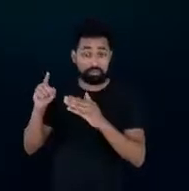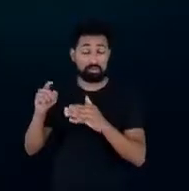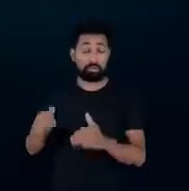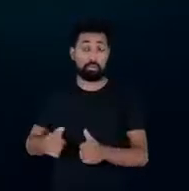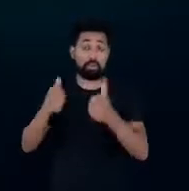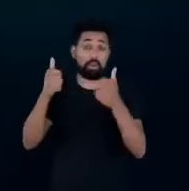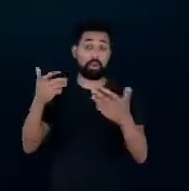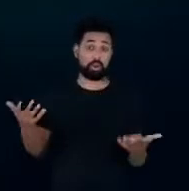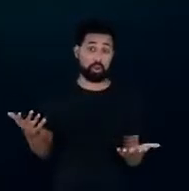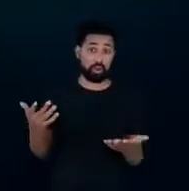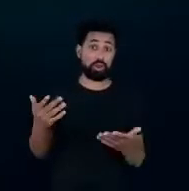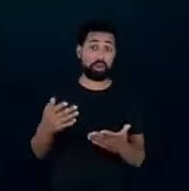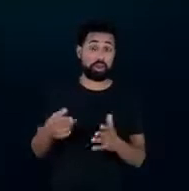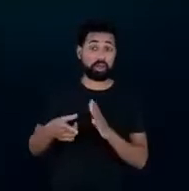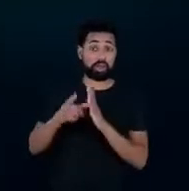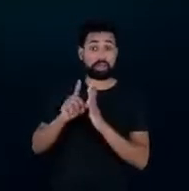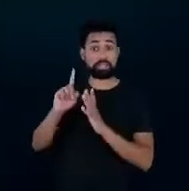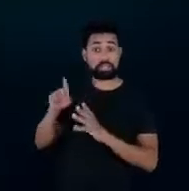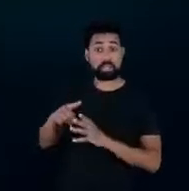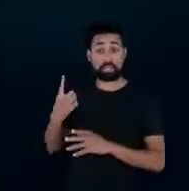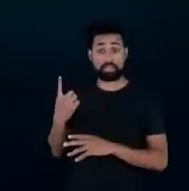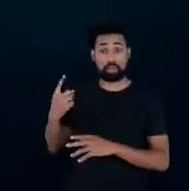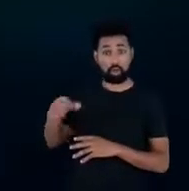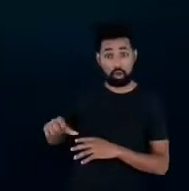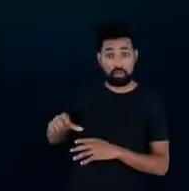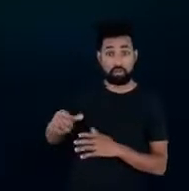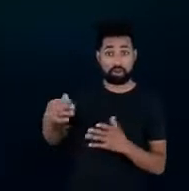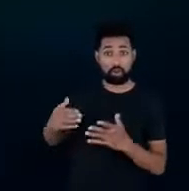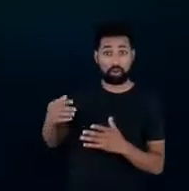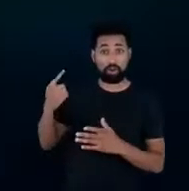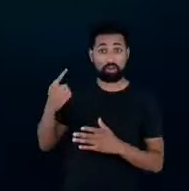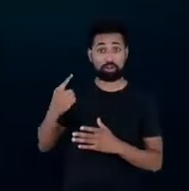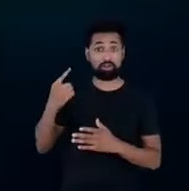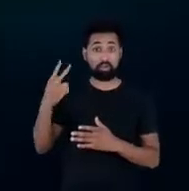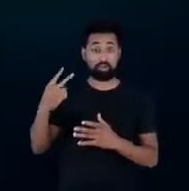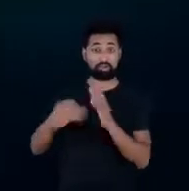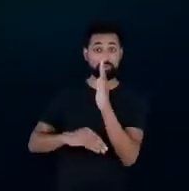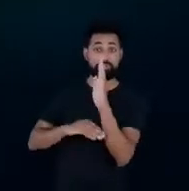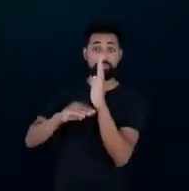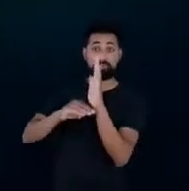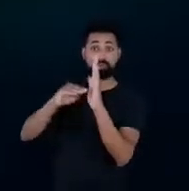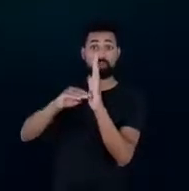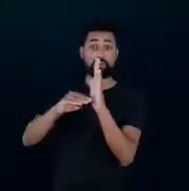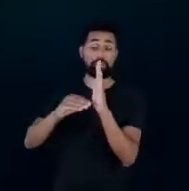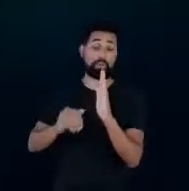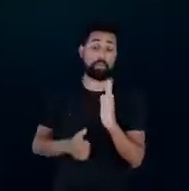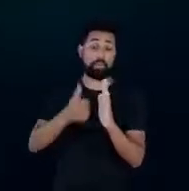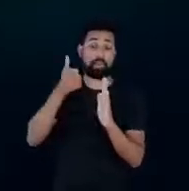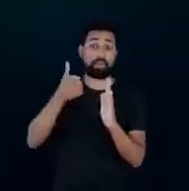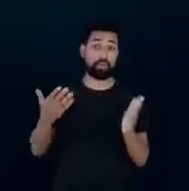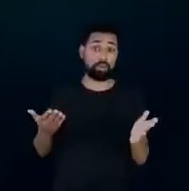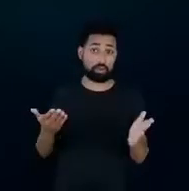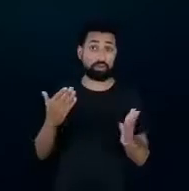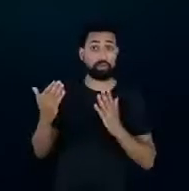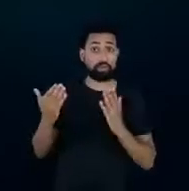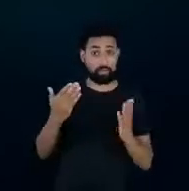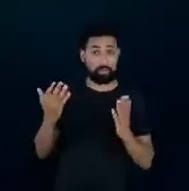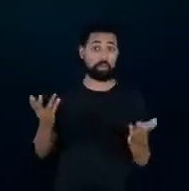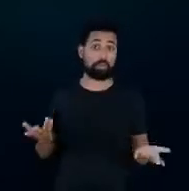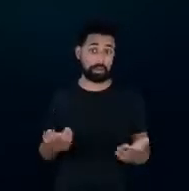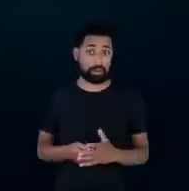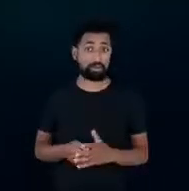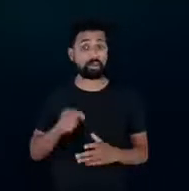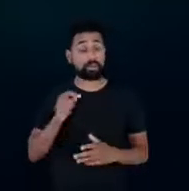12ª ele andou 7 casas e melhorando bastante o posicionamento dele em termos de eficiência energética